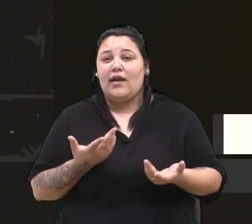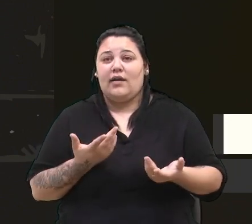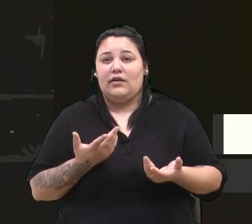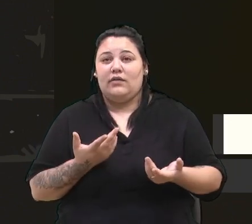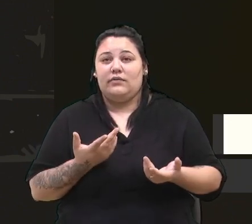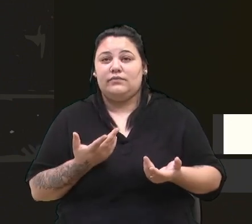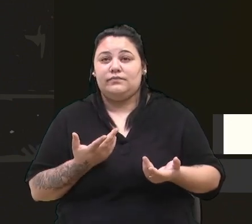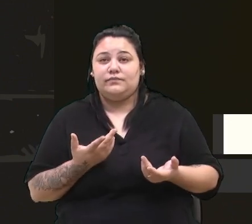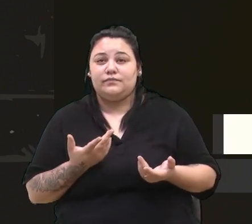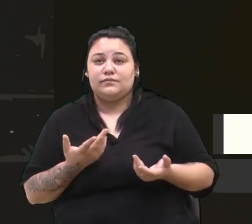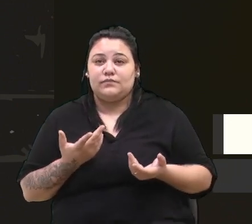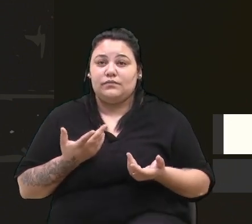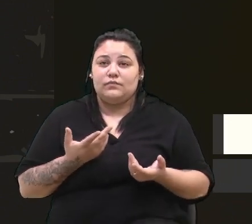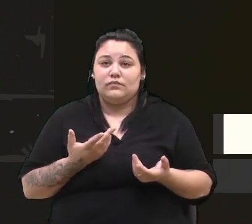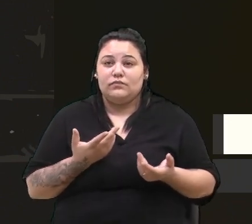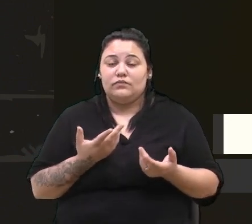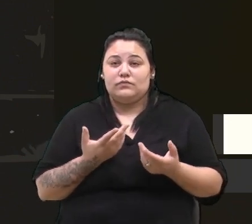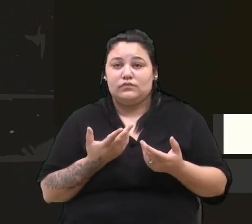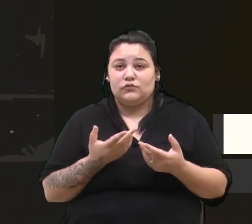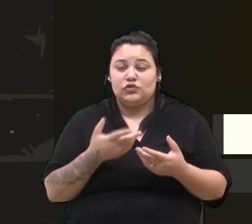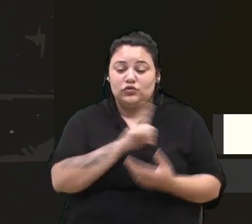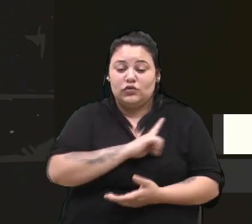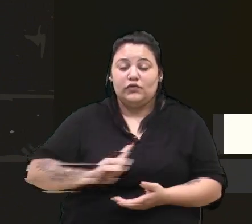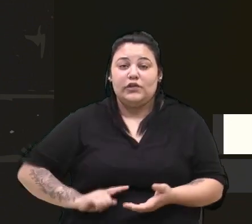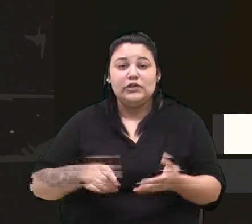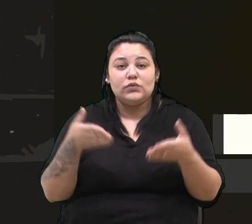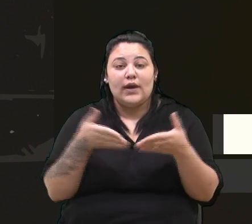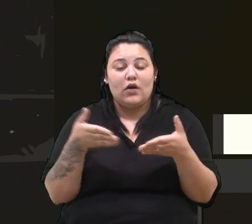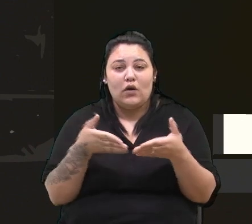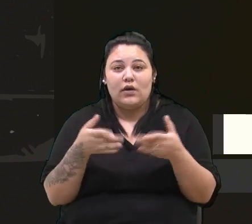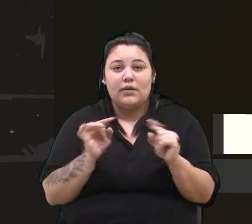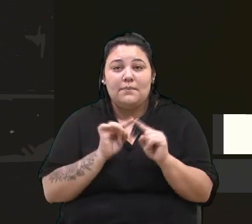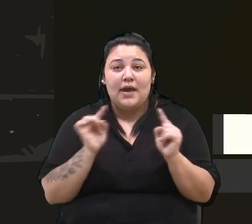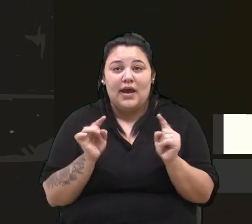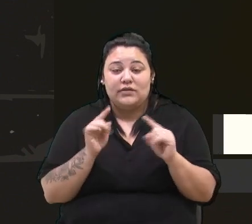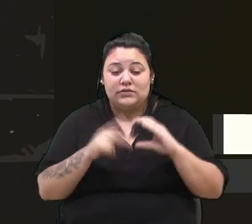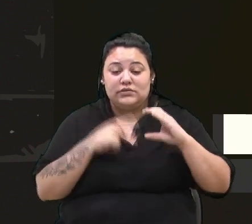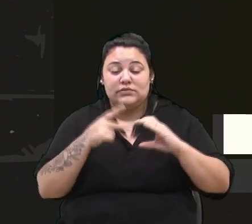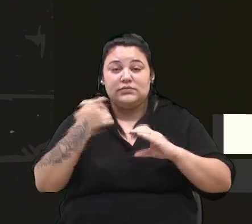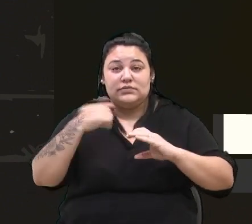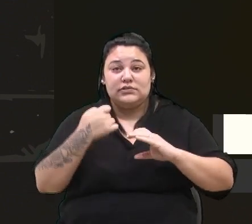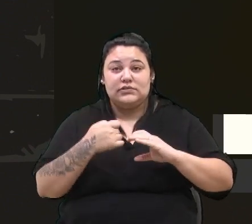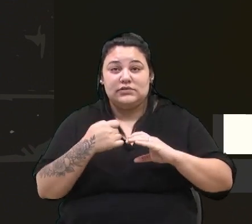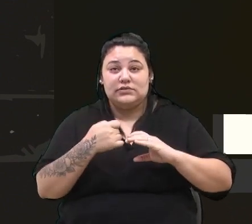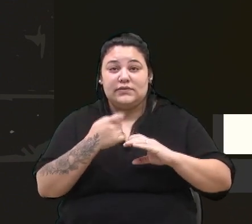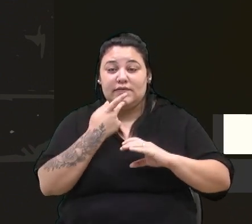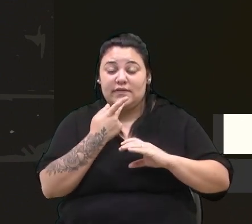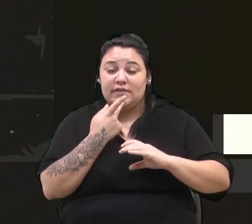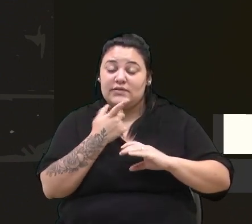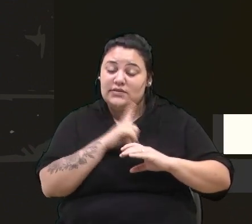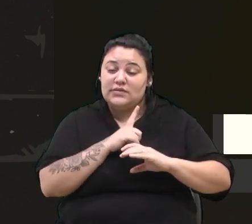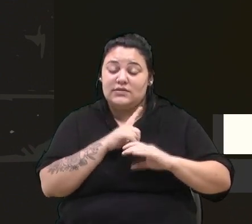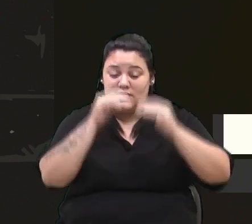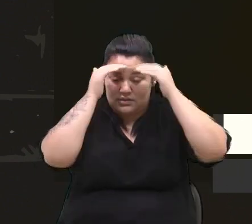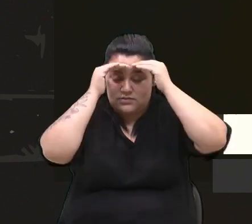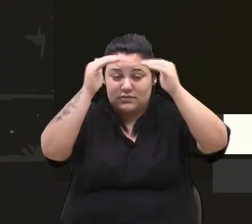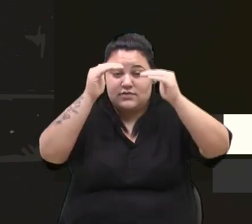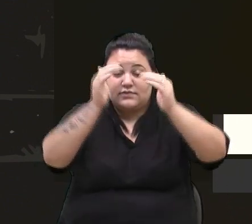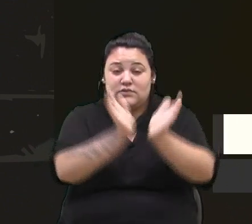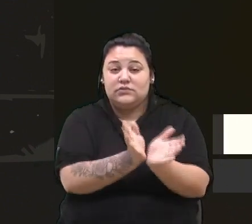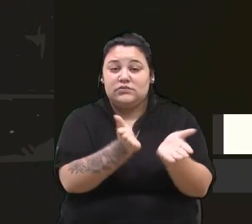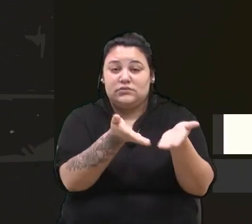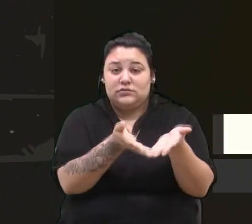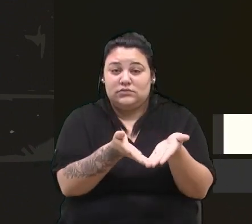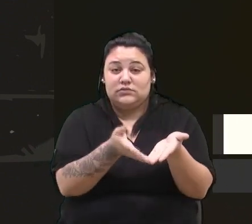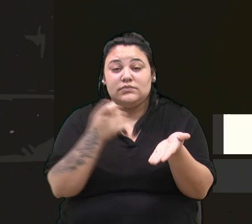em via de regra, do atual governo. Mas o que essa casa precisa ser é respeitada, as comissões